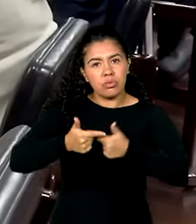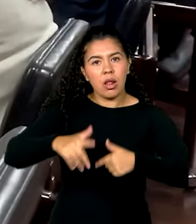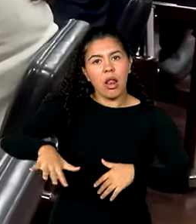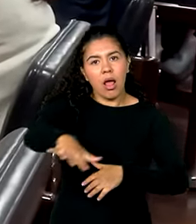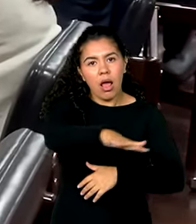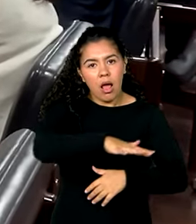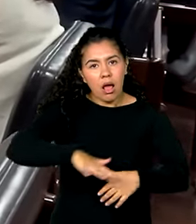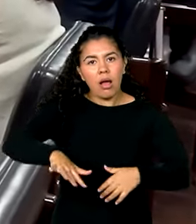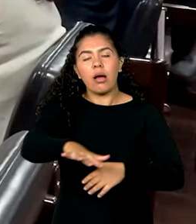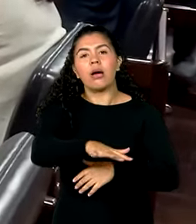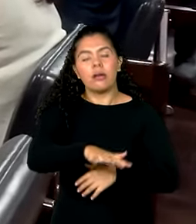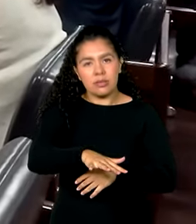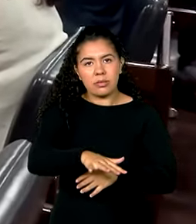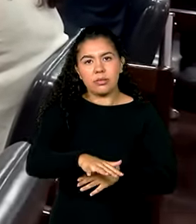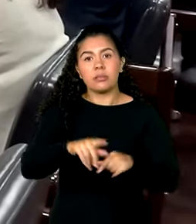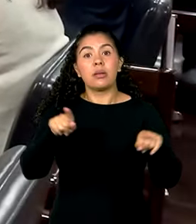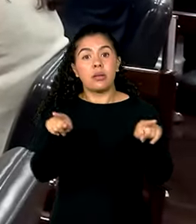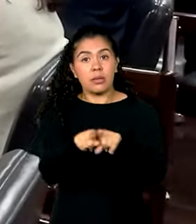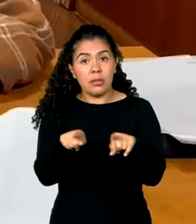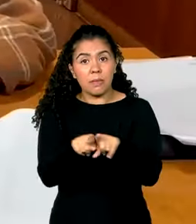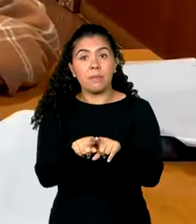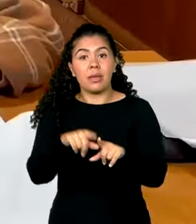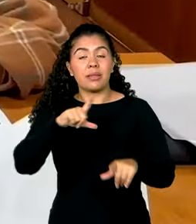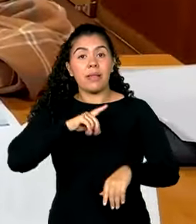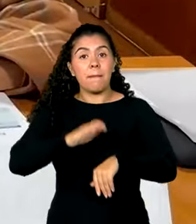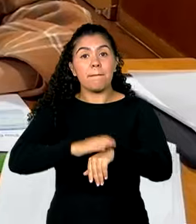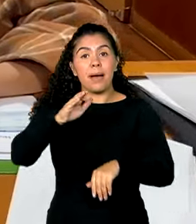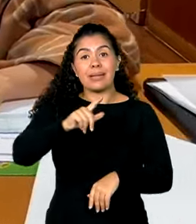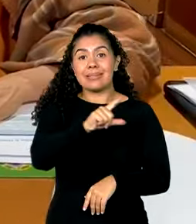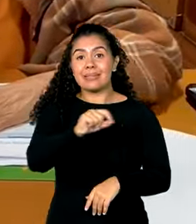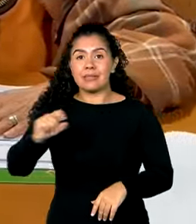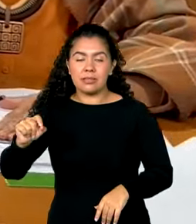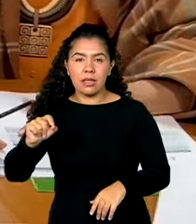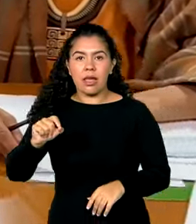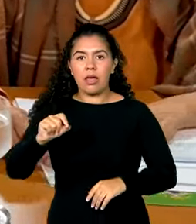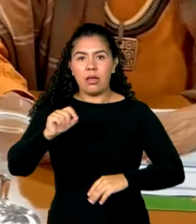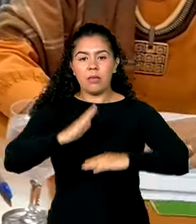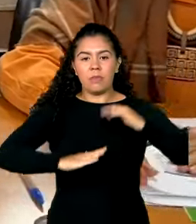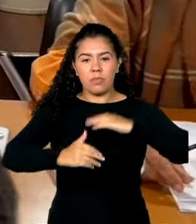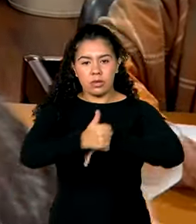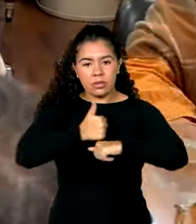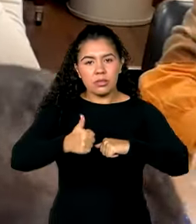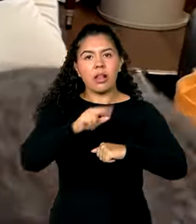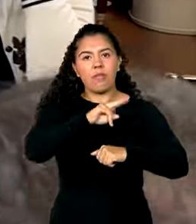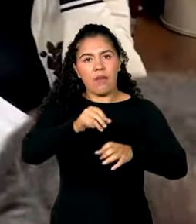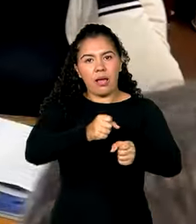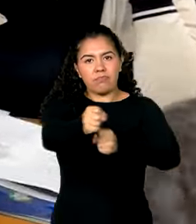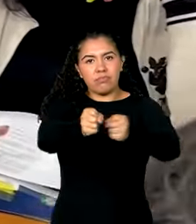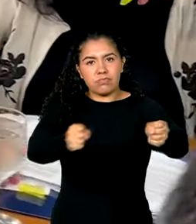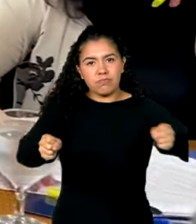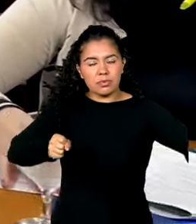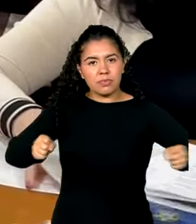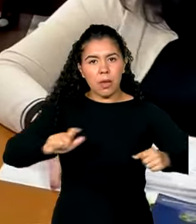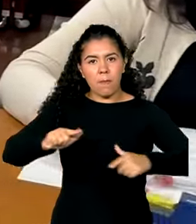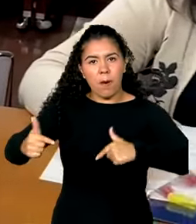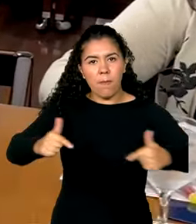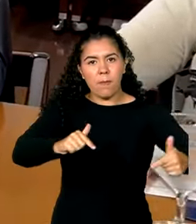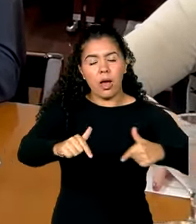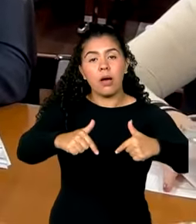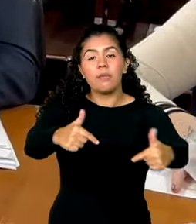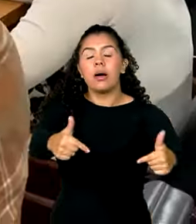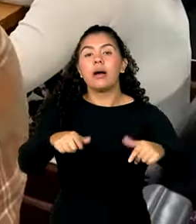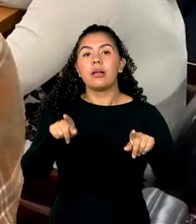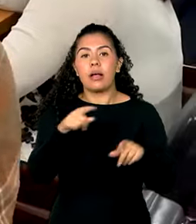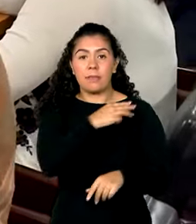e homens da Marinha. E que mais de 100 homens devem se somar ao trabalho nos próximos dias. Marina lembrou que o